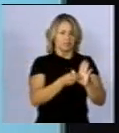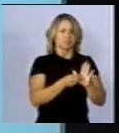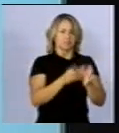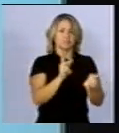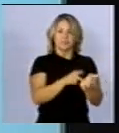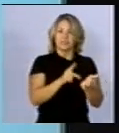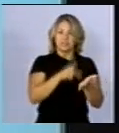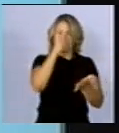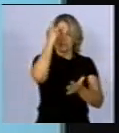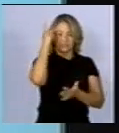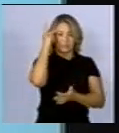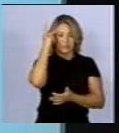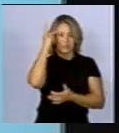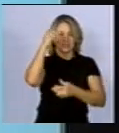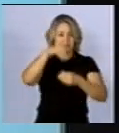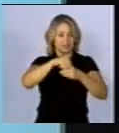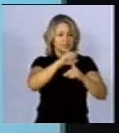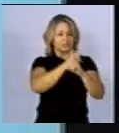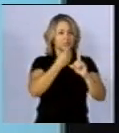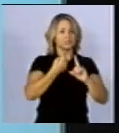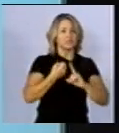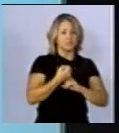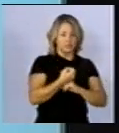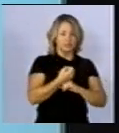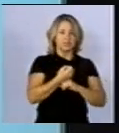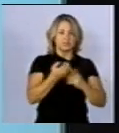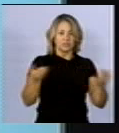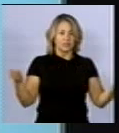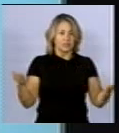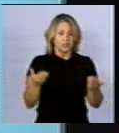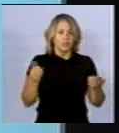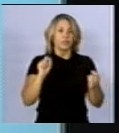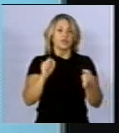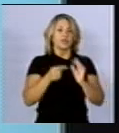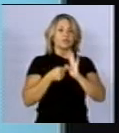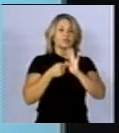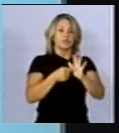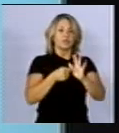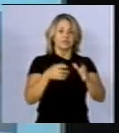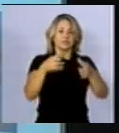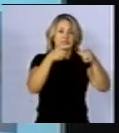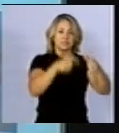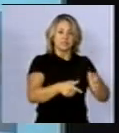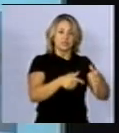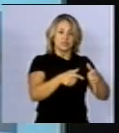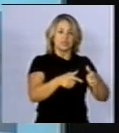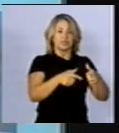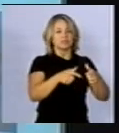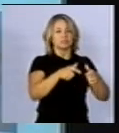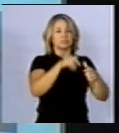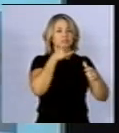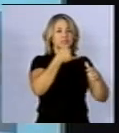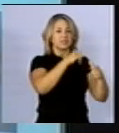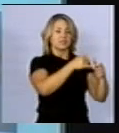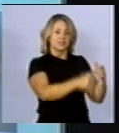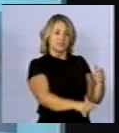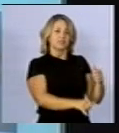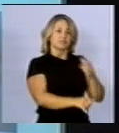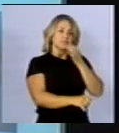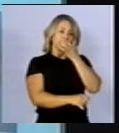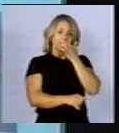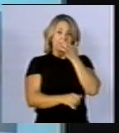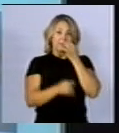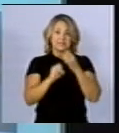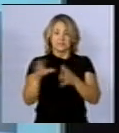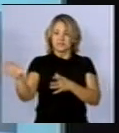quer dizer, das pessoas numa sociedade contemporânea, o que expõe as pessoas a campo magnético. Aqui acontece o seguinte, o CEPEL, ao longo